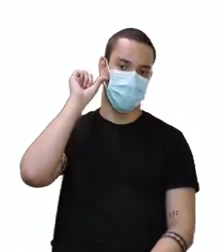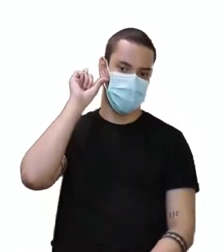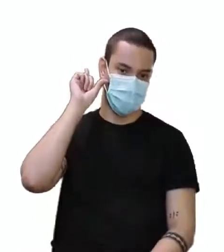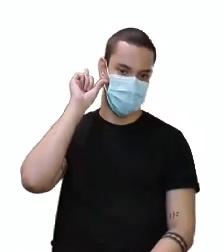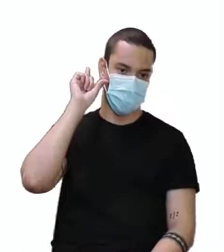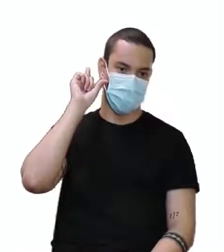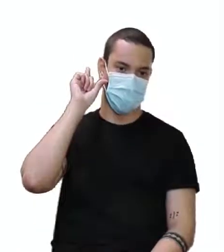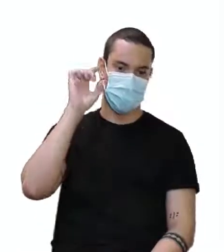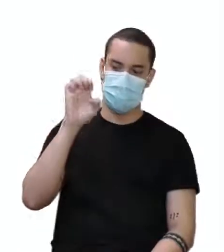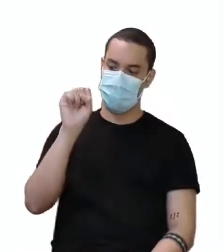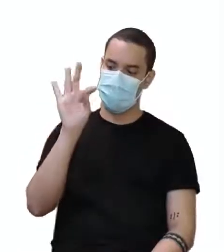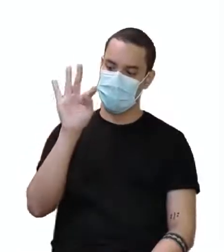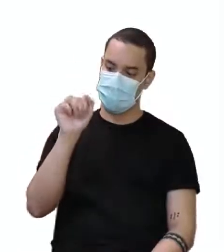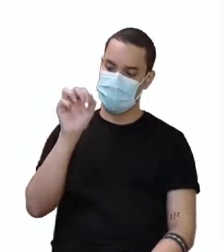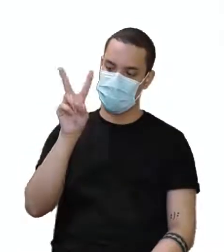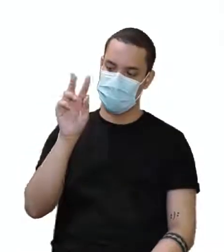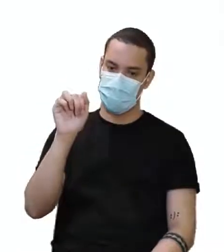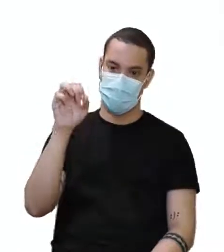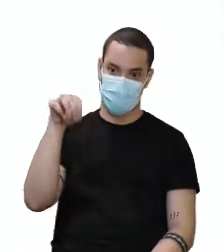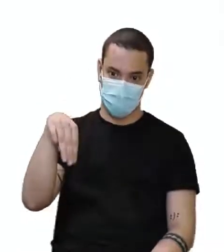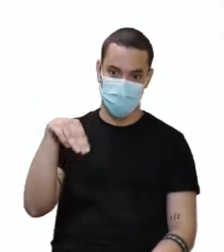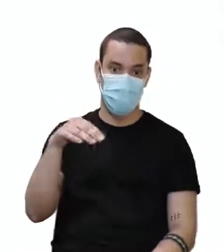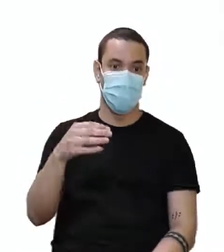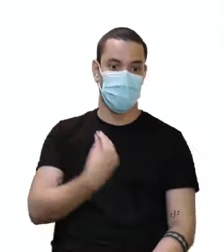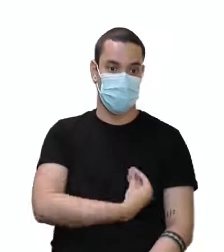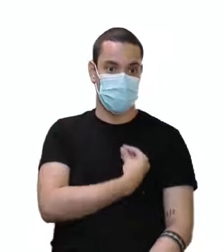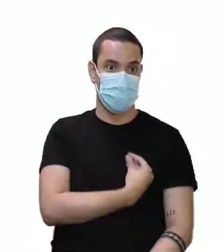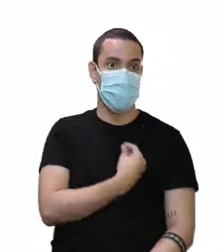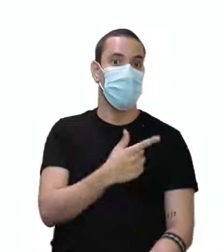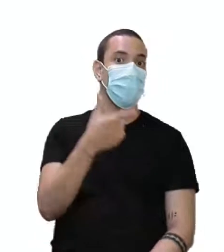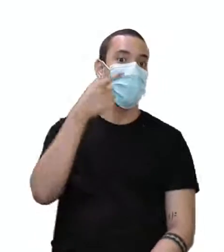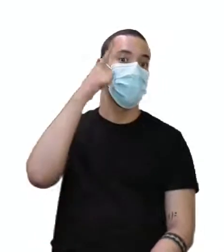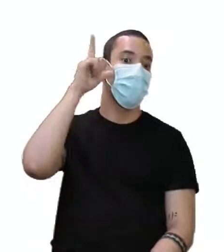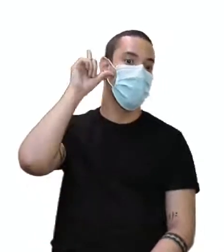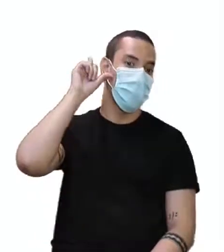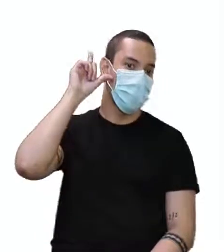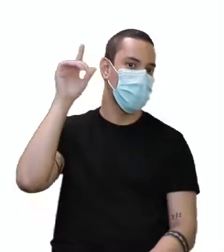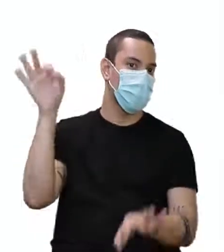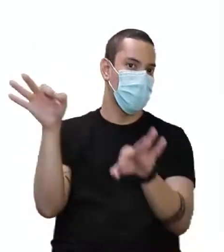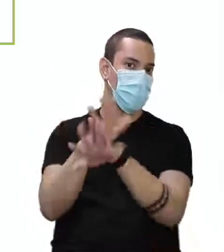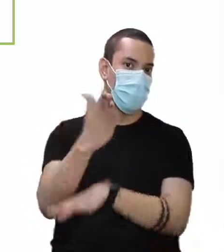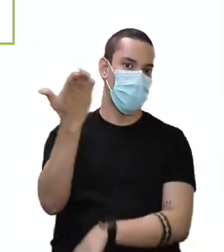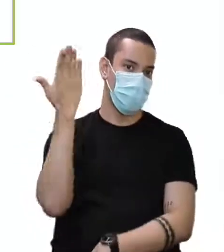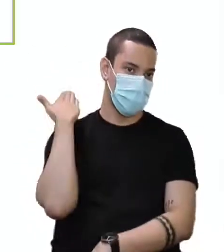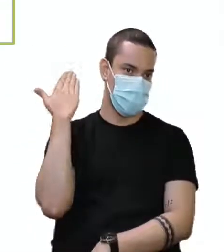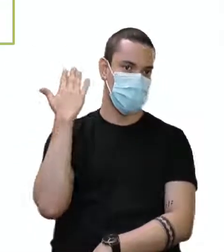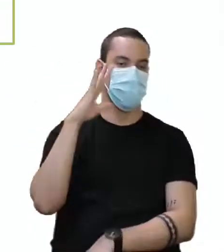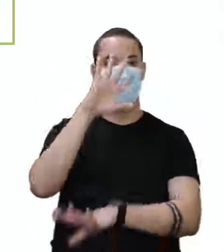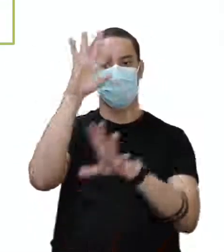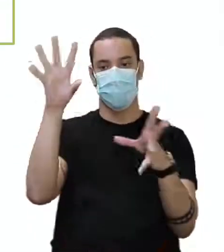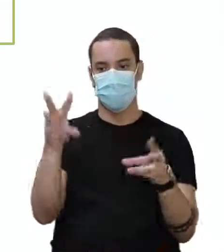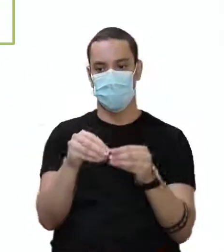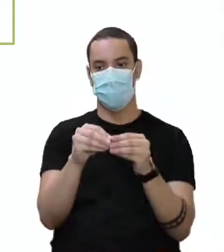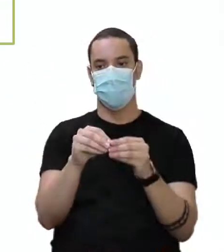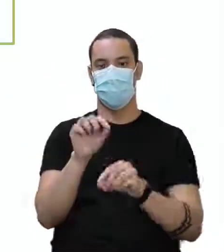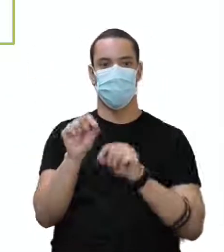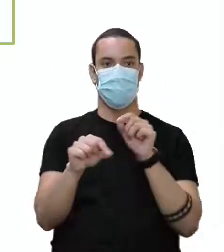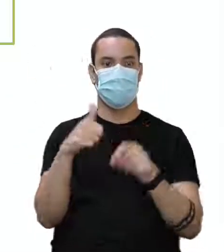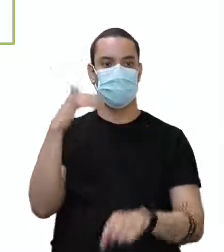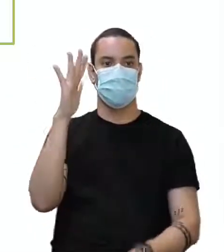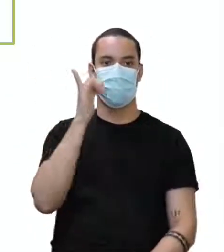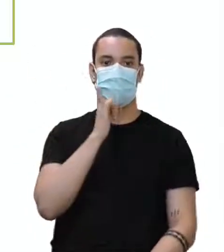Were, porque estamos falando de plural. Alright? E aí, vamos seguir e ver o quê? Mais